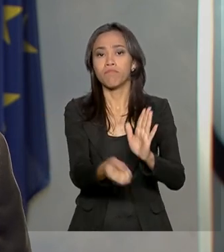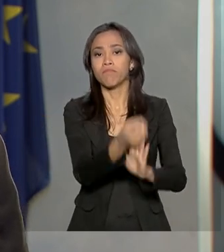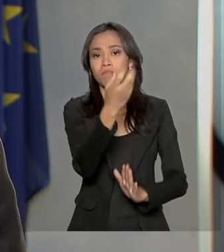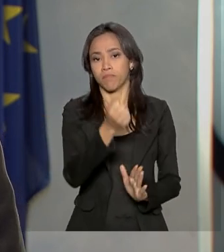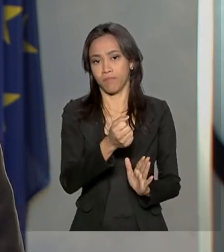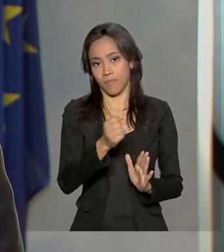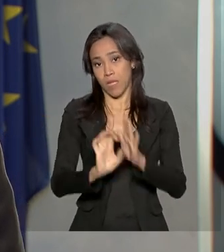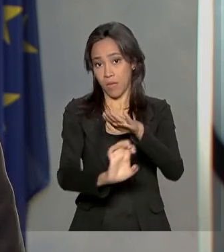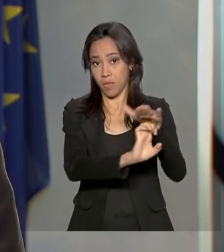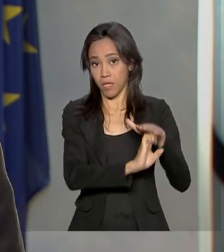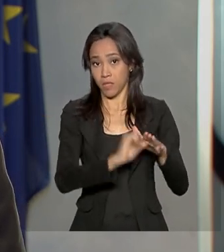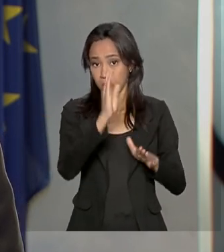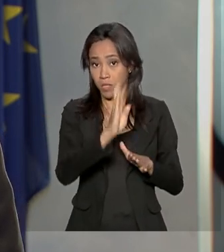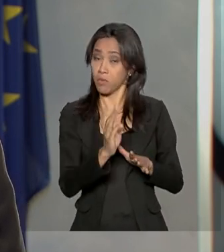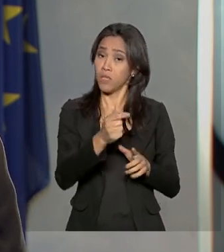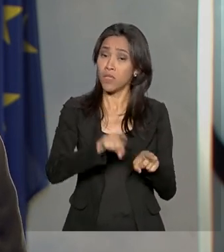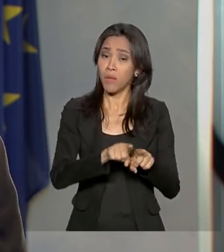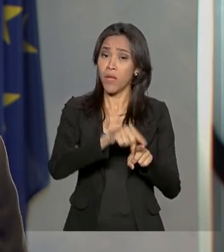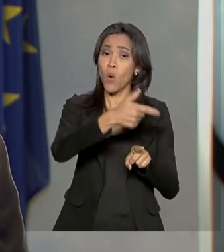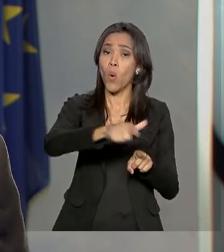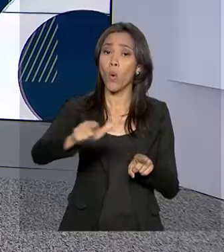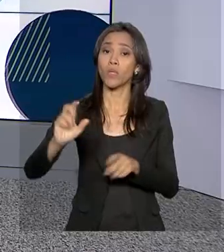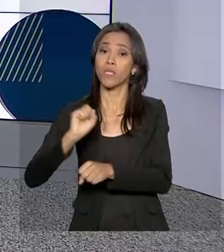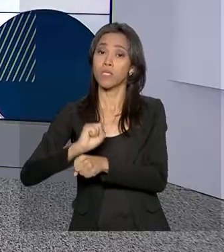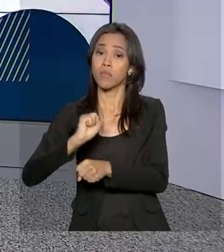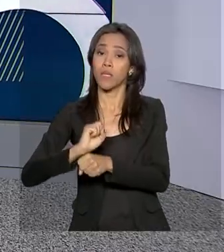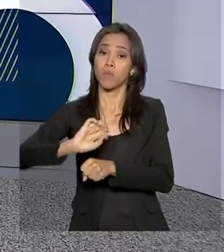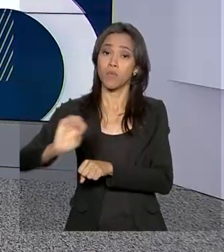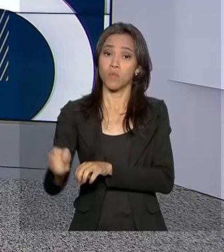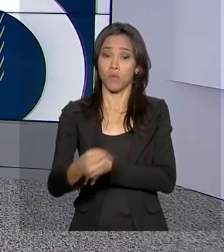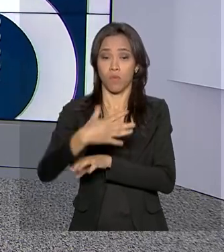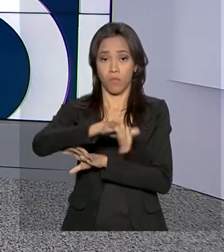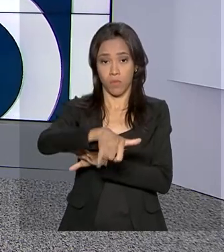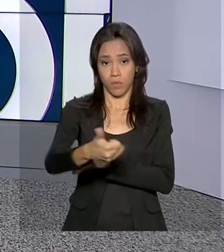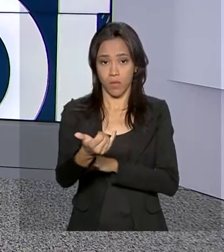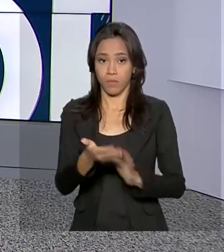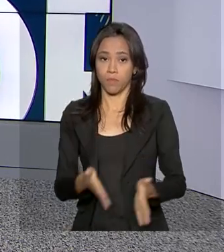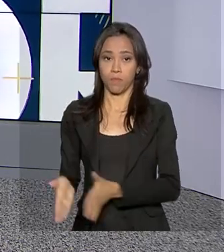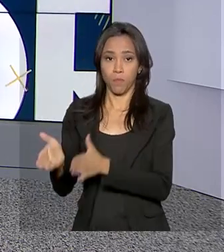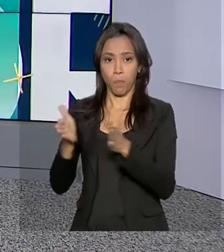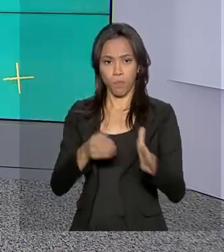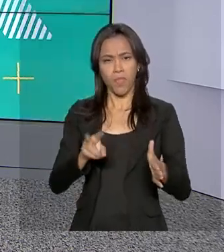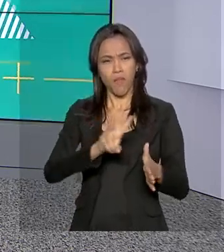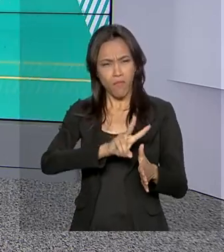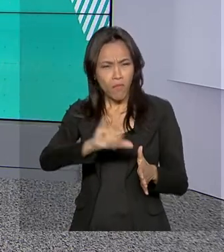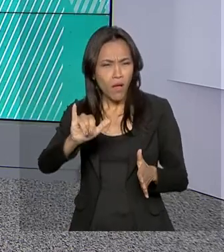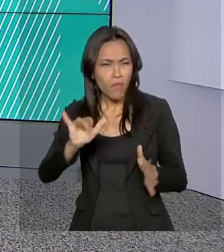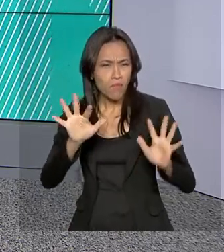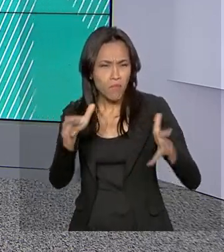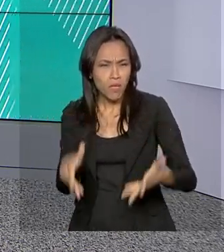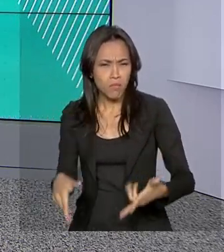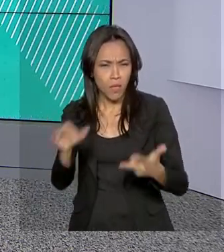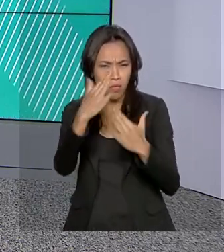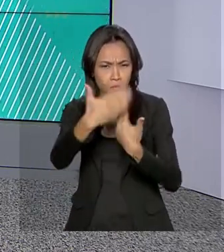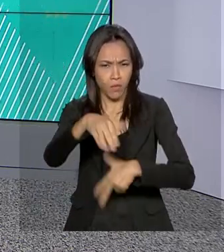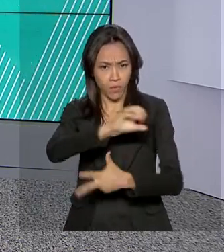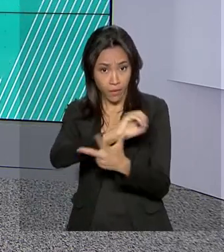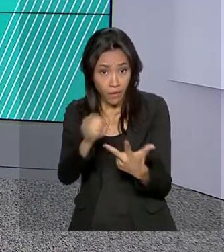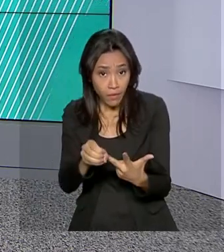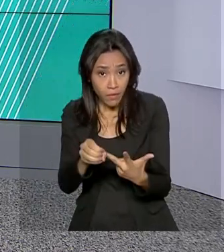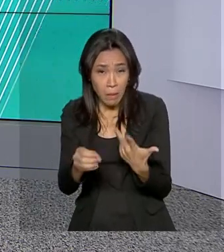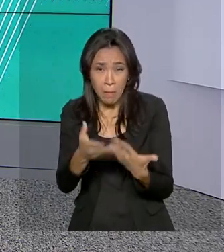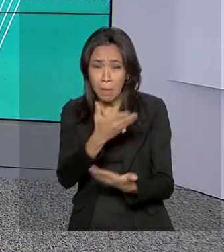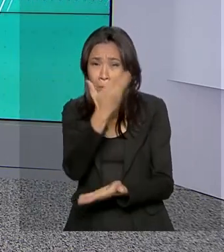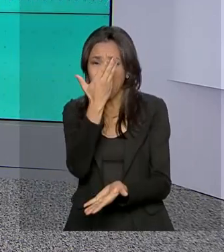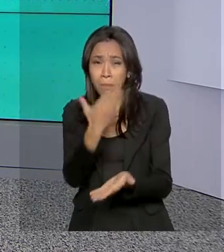empresas que estão aguardando novas oportunidades. Vai participar do Exame Nacional do Ensino Médio, perdeu a